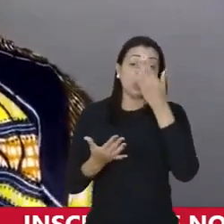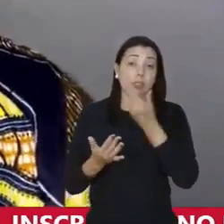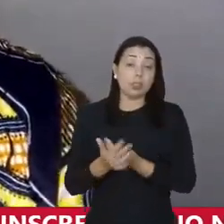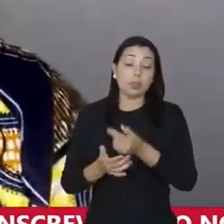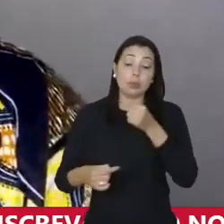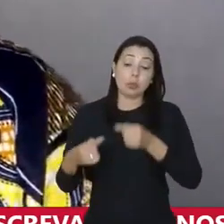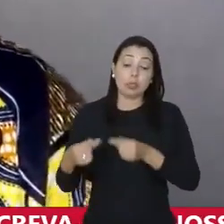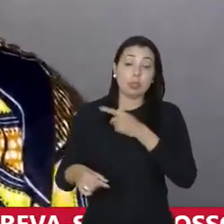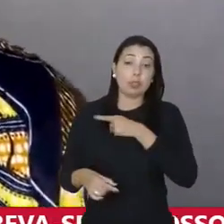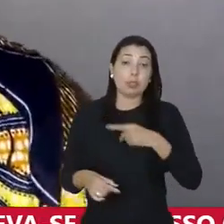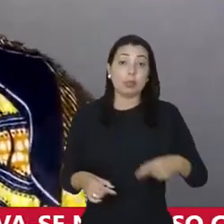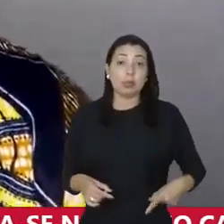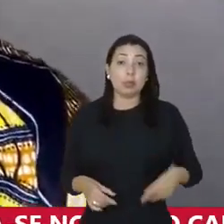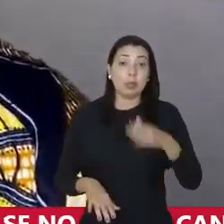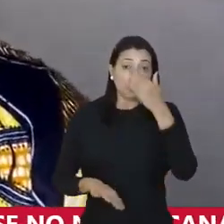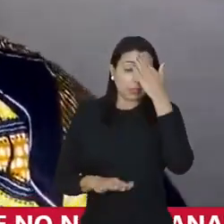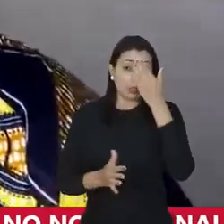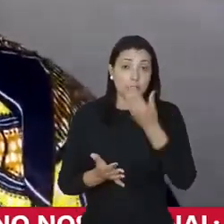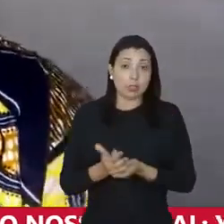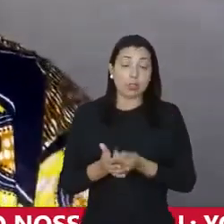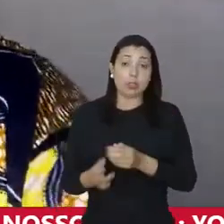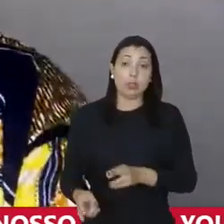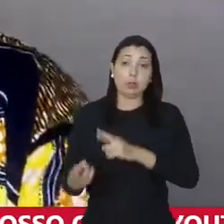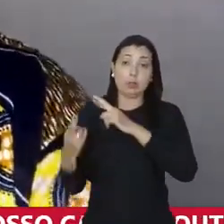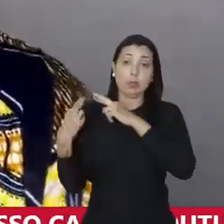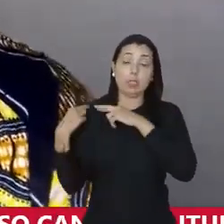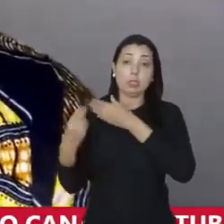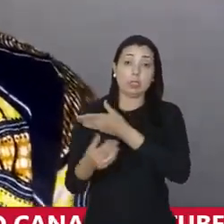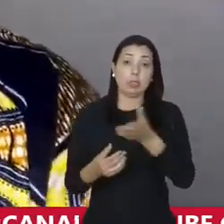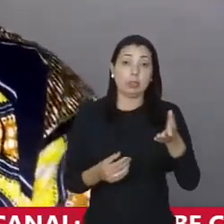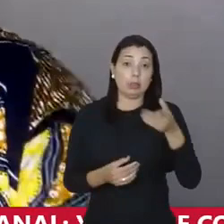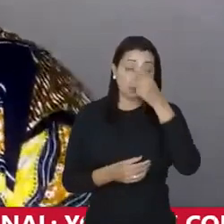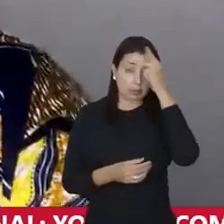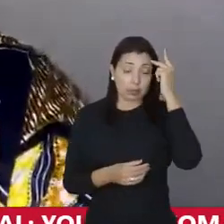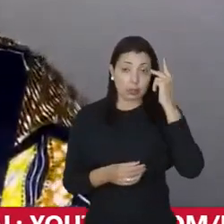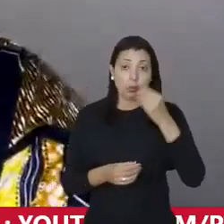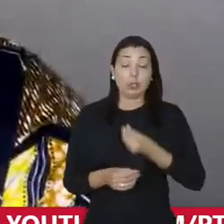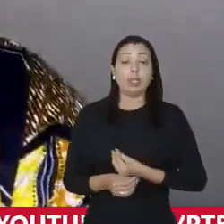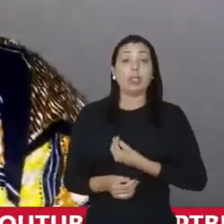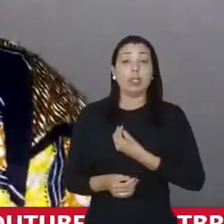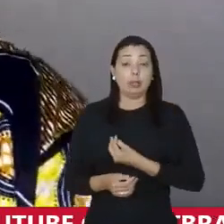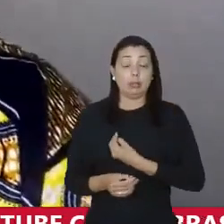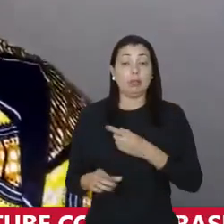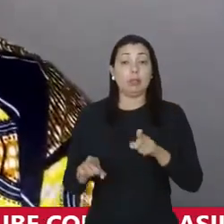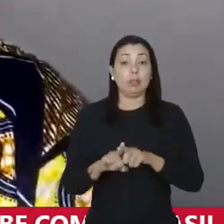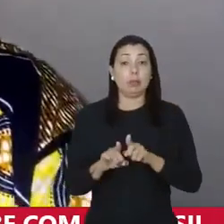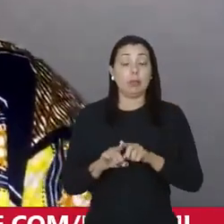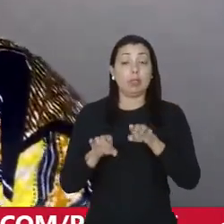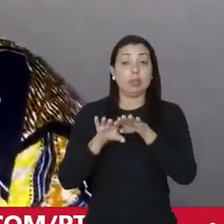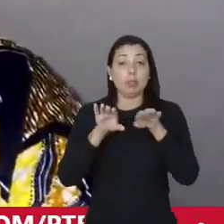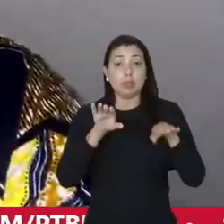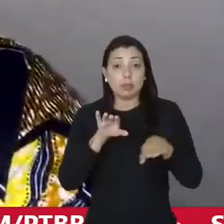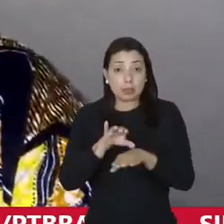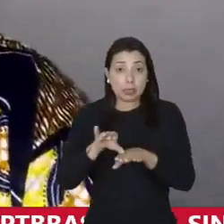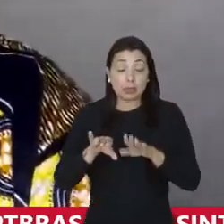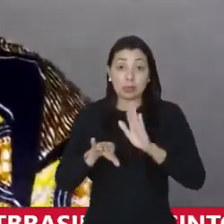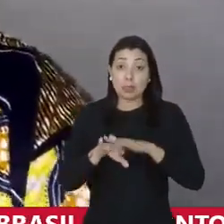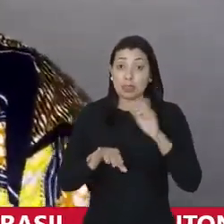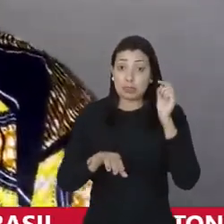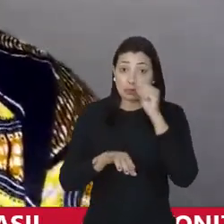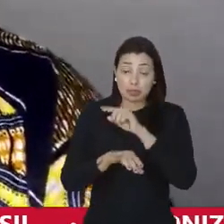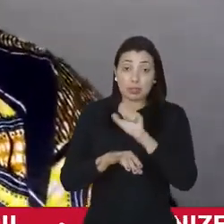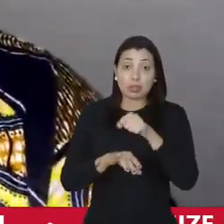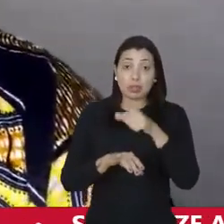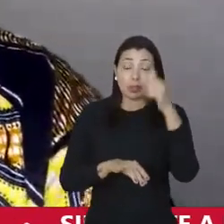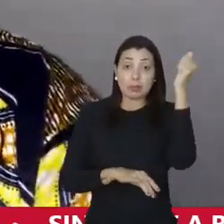na política pública. Eu acredito muito na responsabilidade que essa é uma pessoa que vivenciou e vivencia as desigualdades mais sórdidas do que